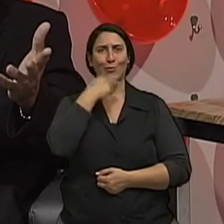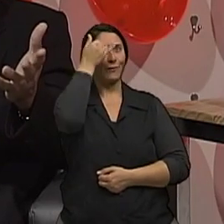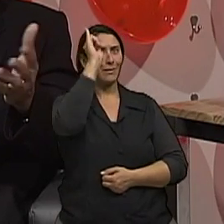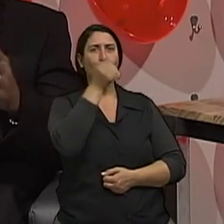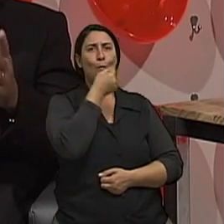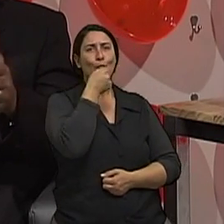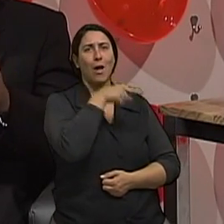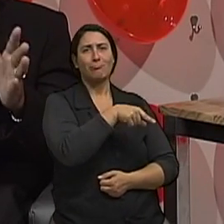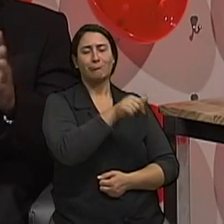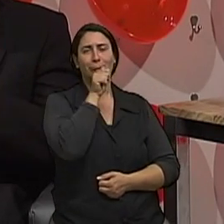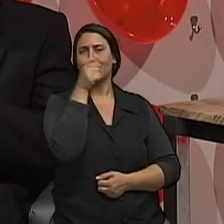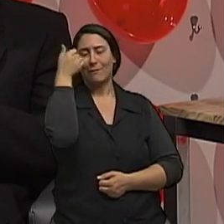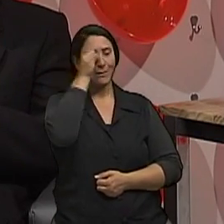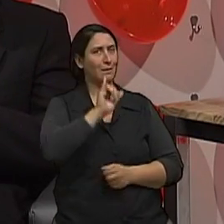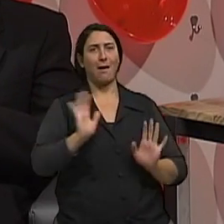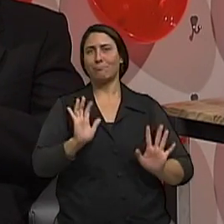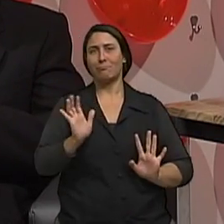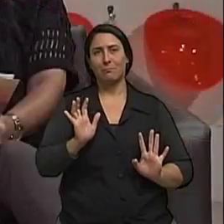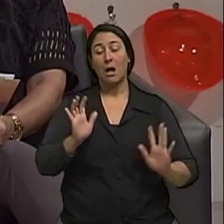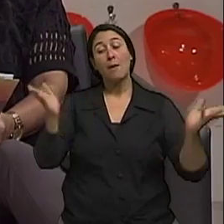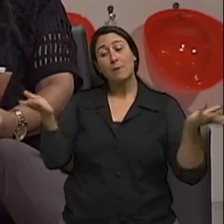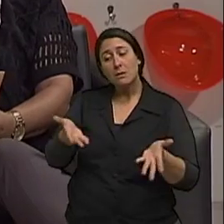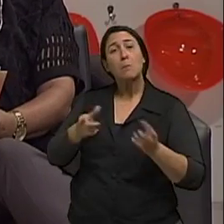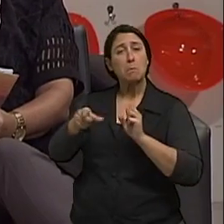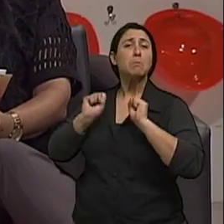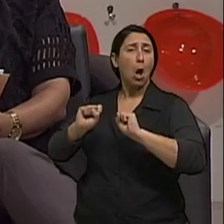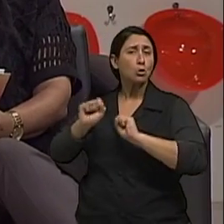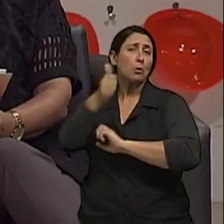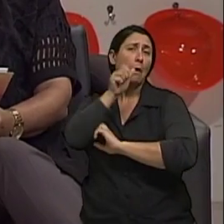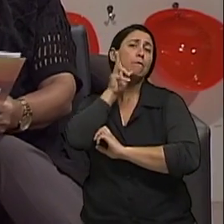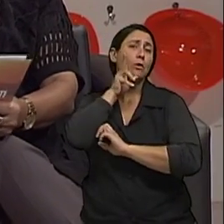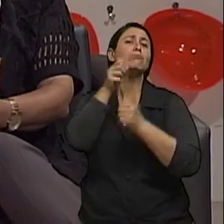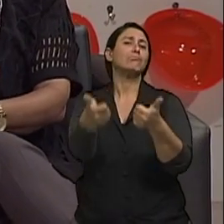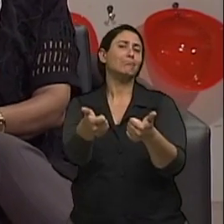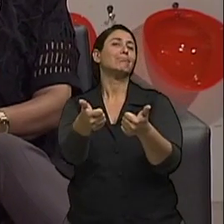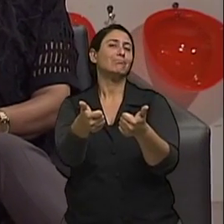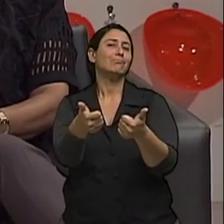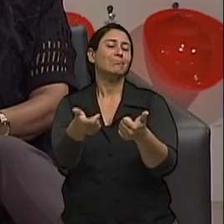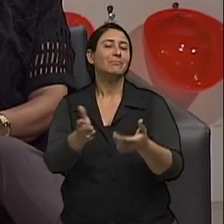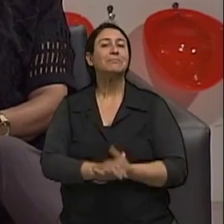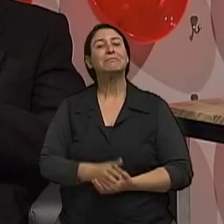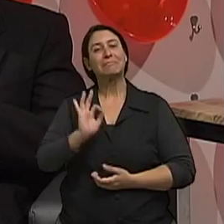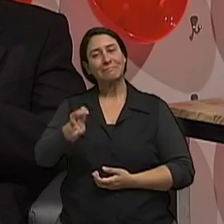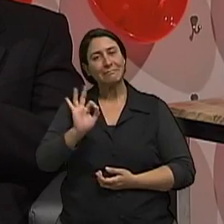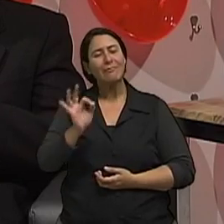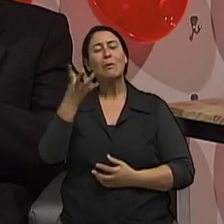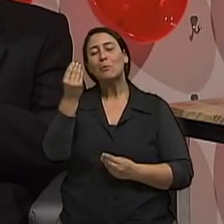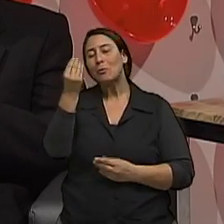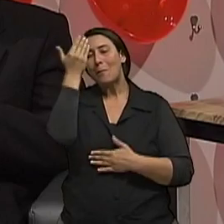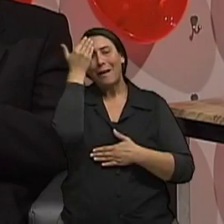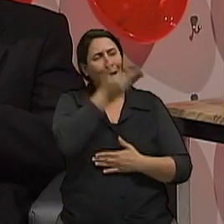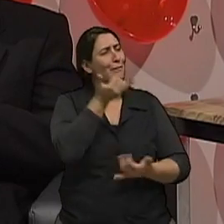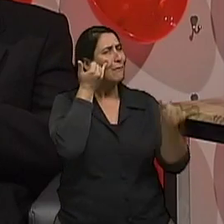seco, se o seu médico liberar, poderiam. Pois é, então dá para a gente brindar o final do programa, né? Doutor, muito obrigada por todas